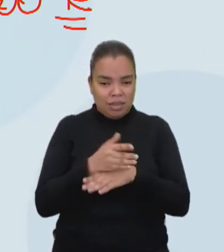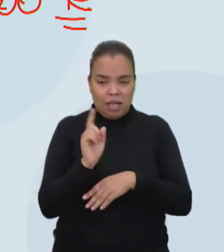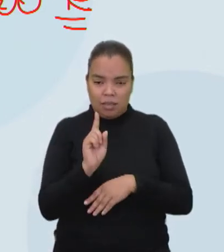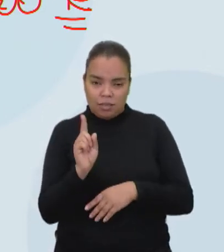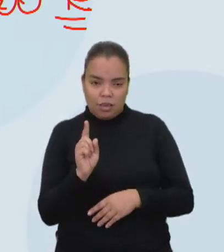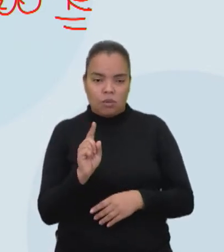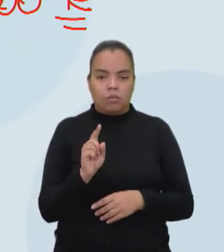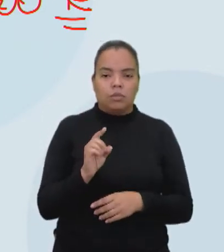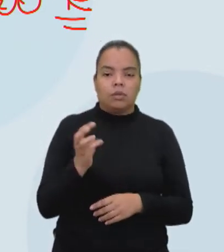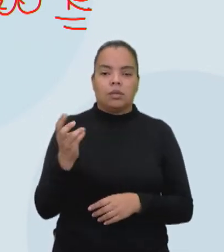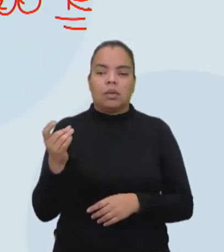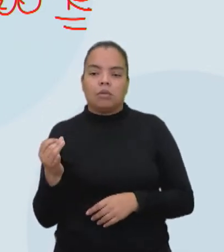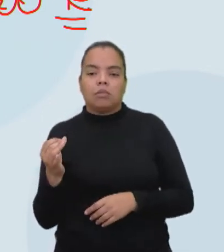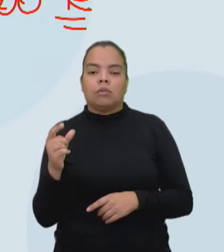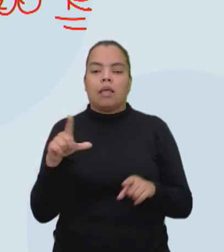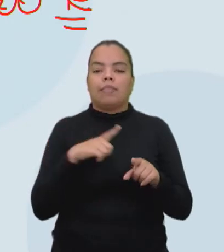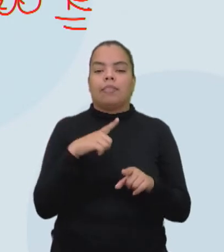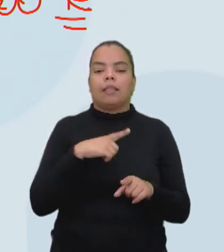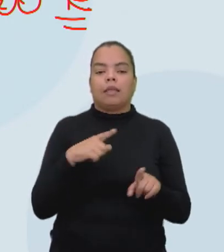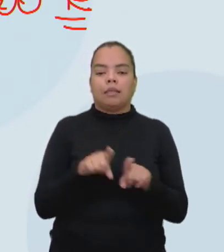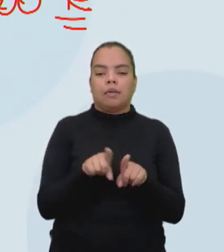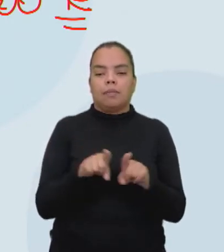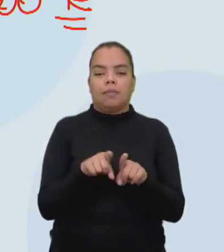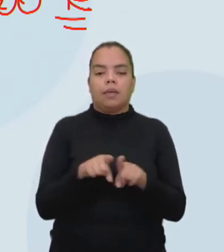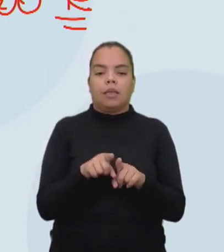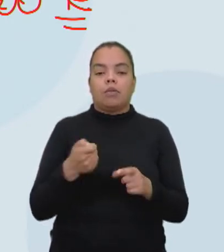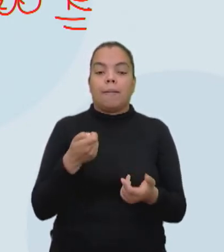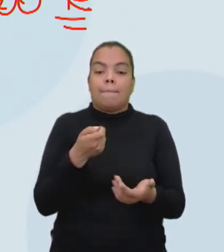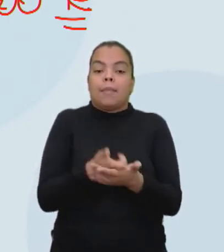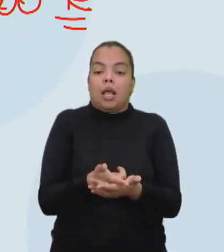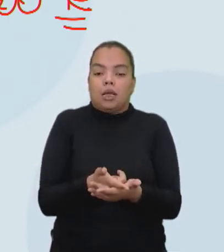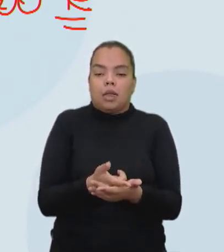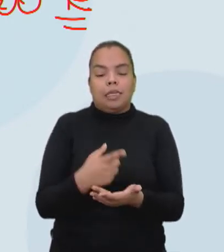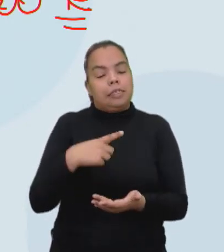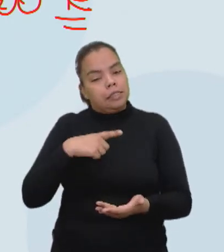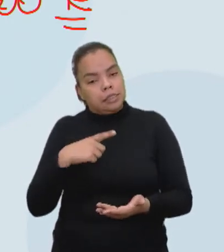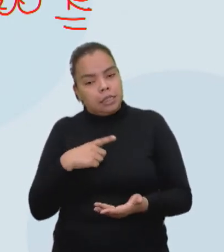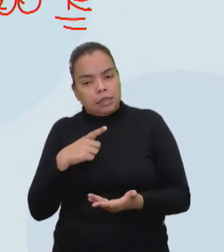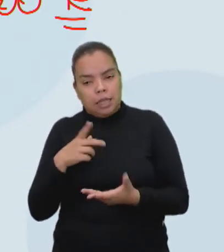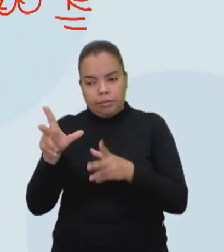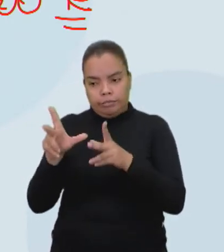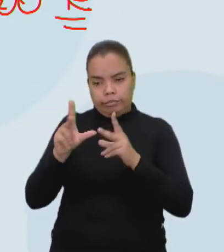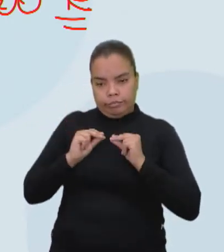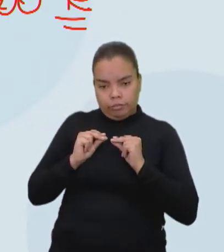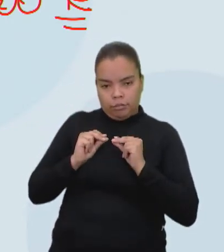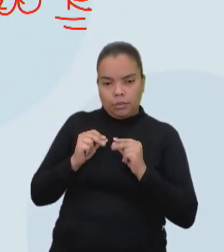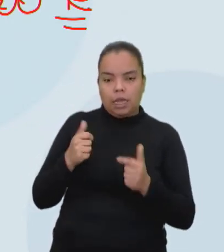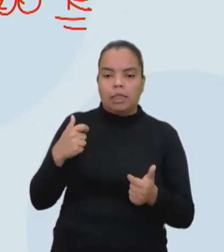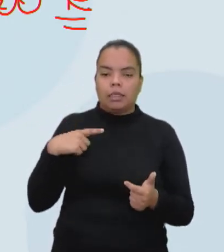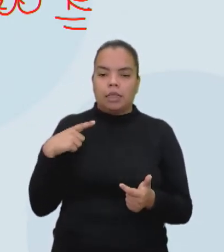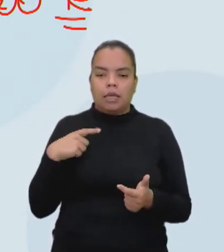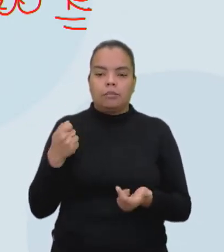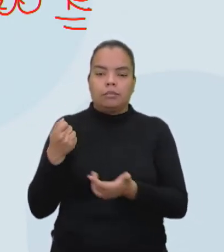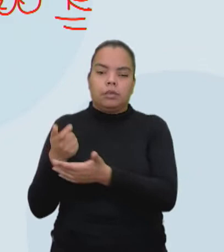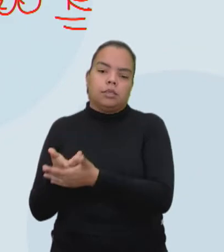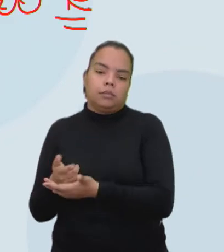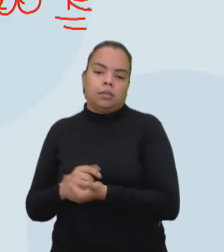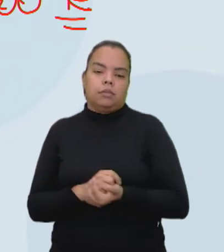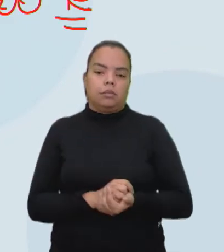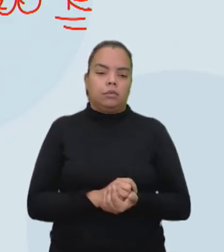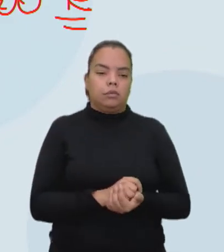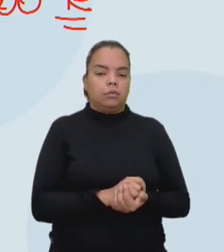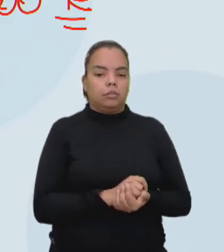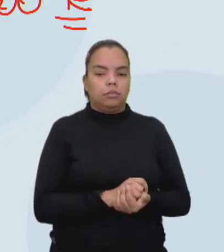contábil, de despesa. Então, a gente tem... Se a gente tem uma receita, a gente tem uma despesa aí. Espero não estar pegando